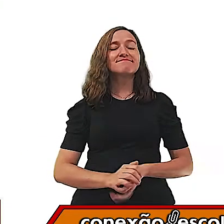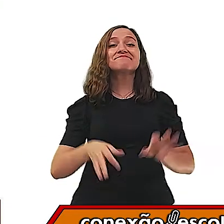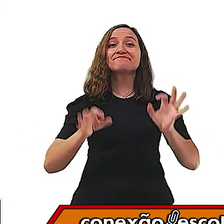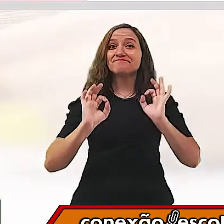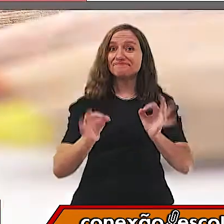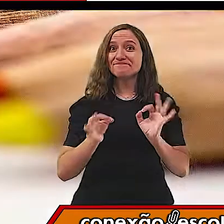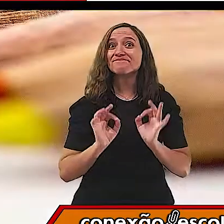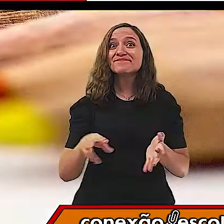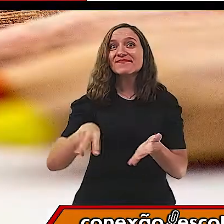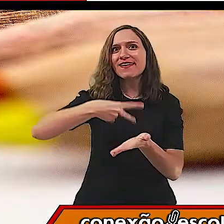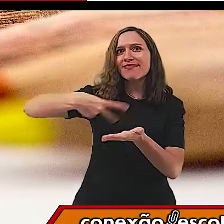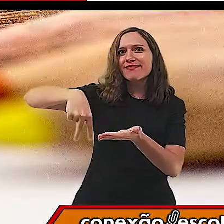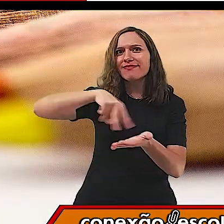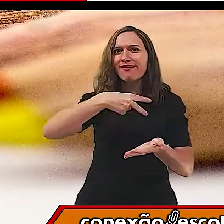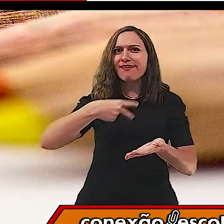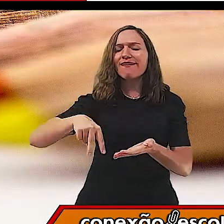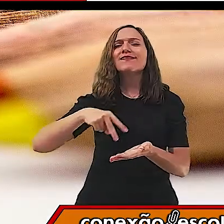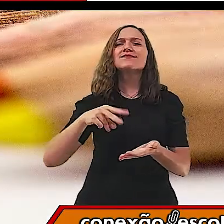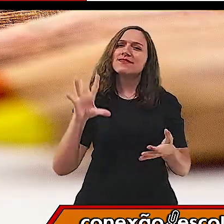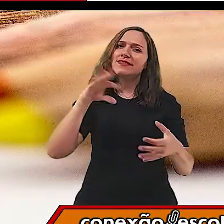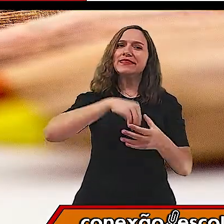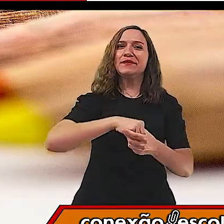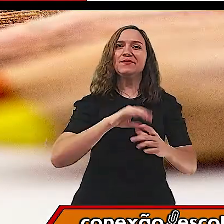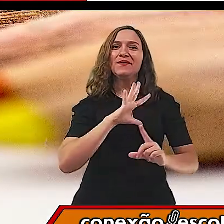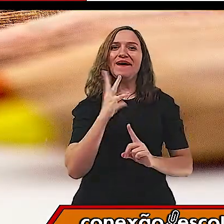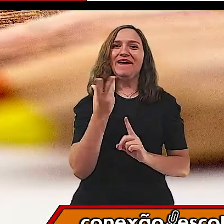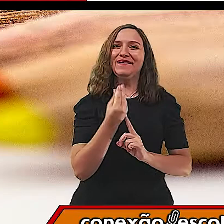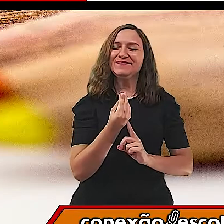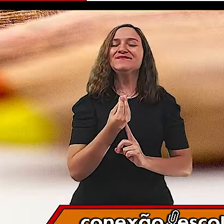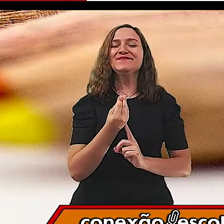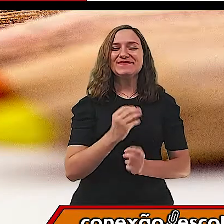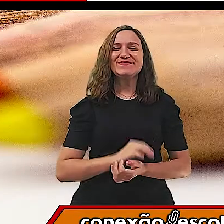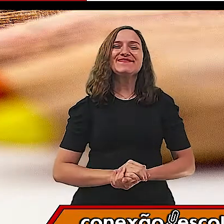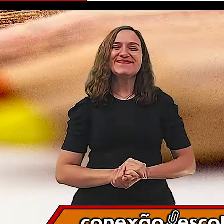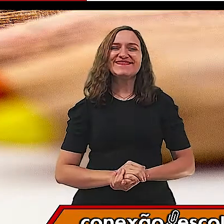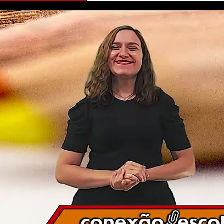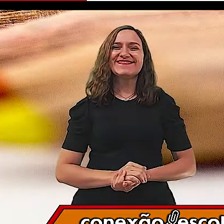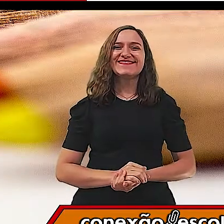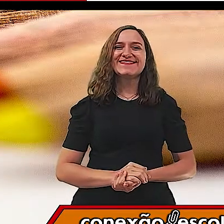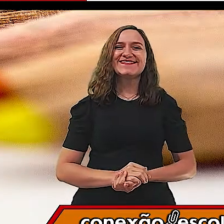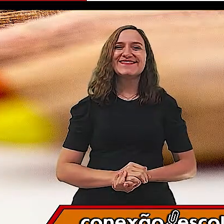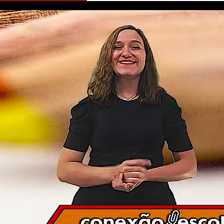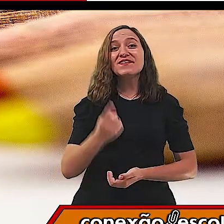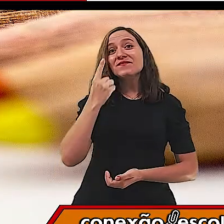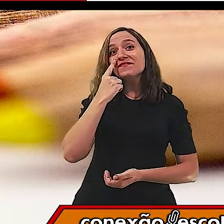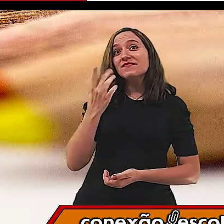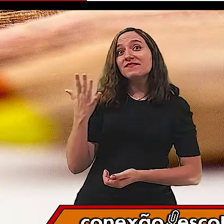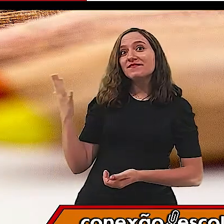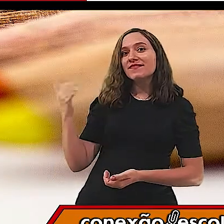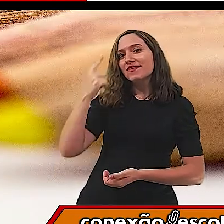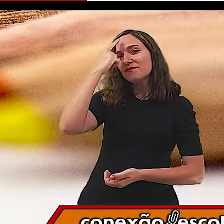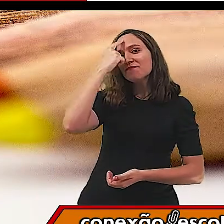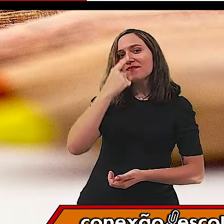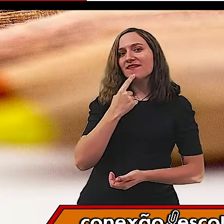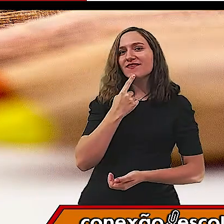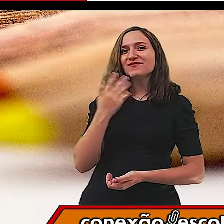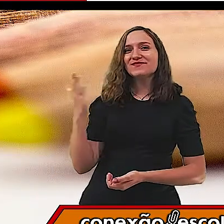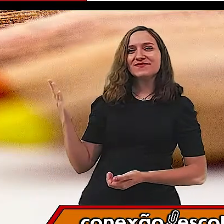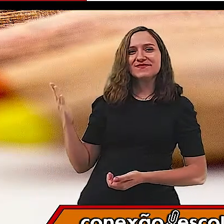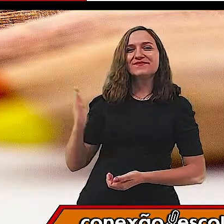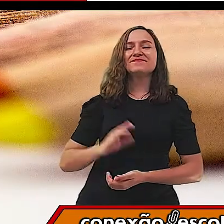mesmo, a dança faz parte da arte. Olha para vocês verem essa imagem aí.